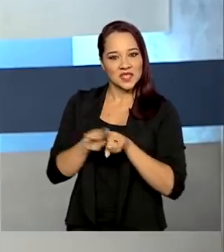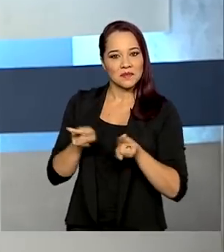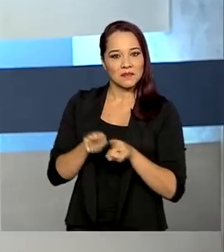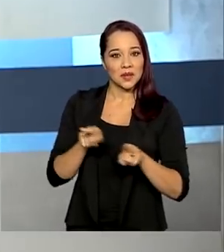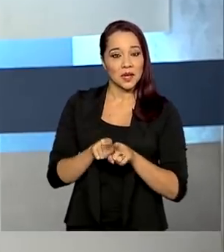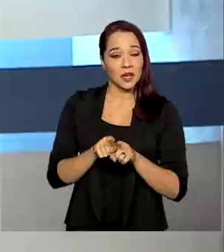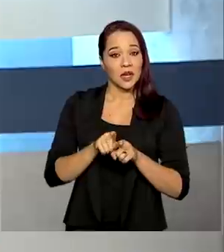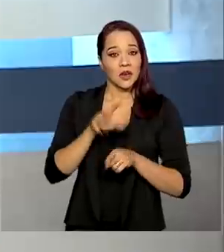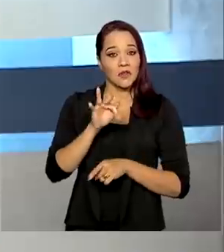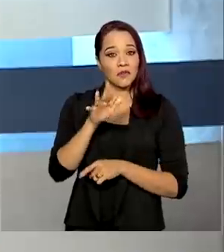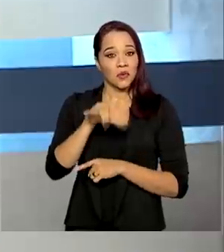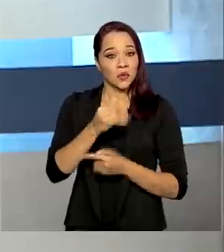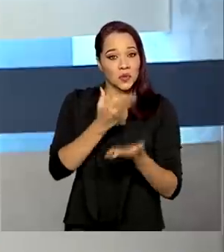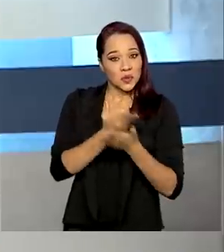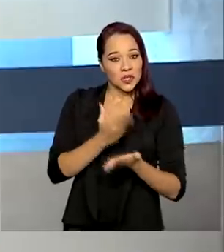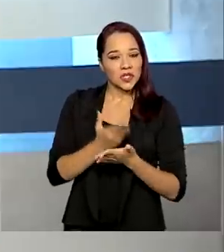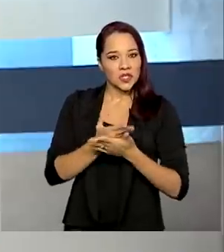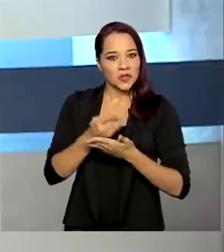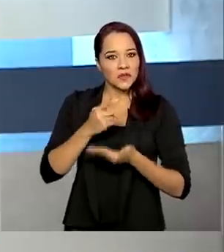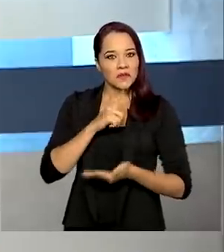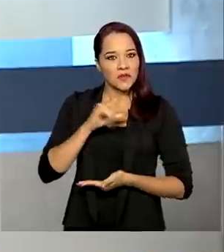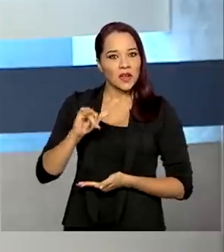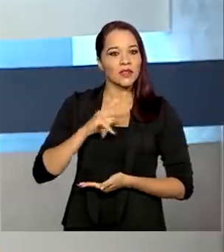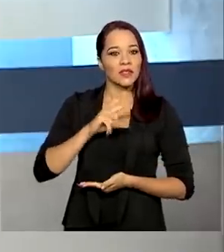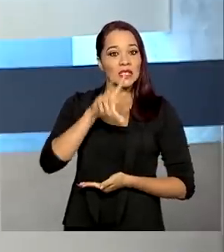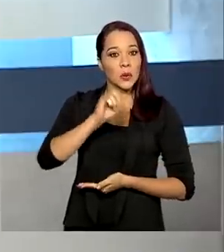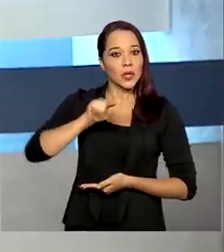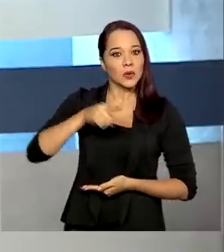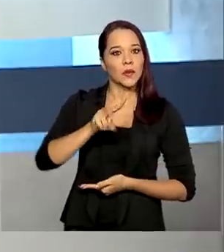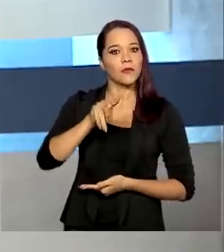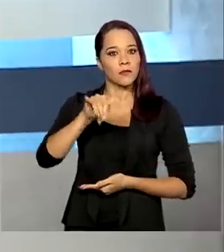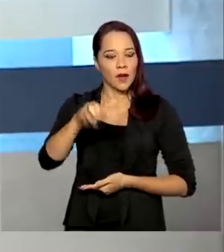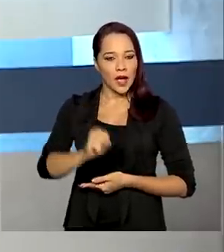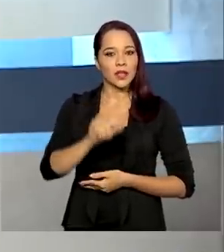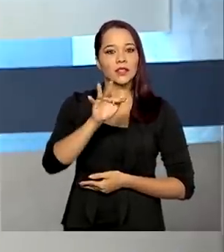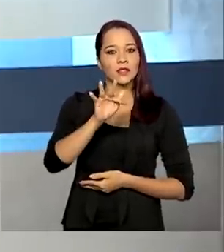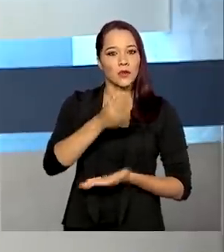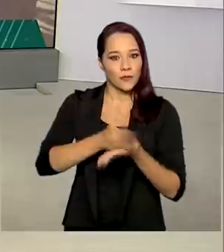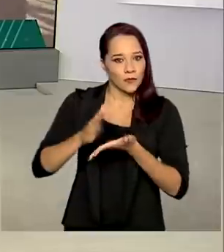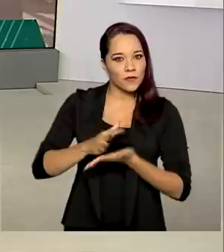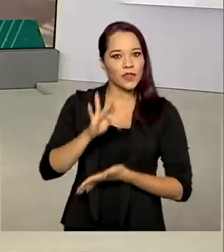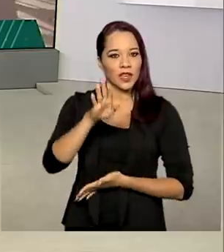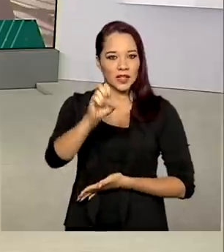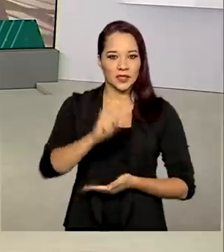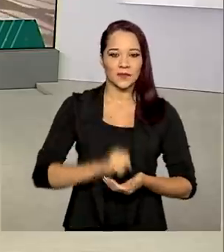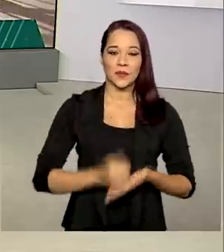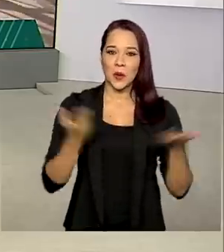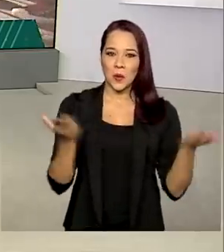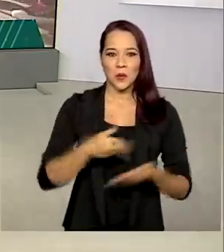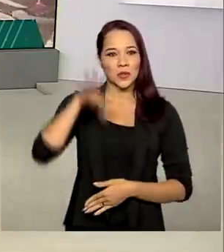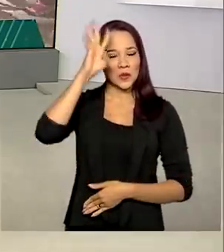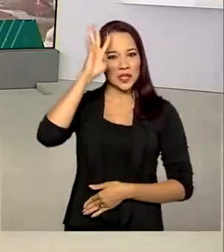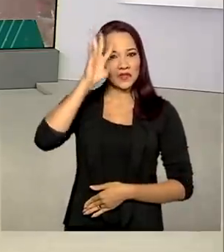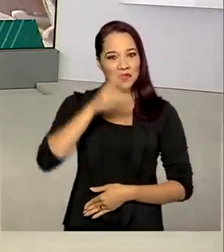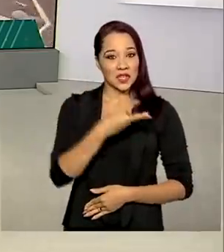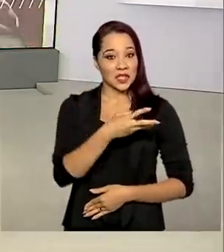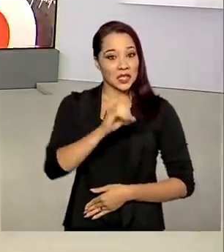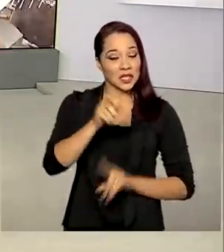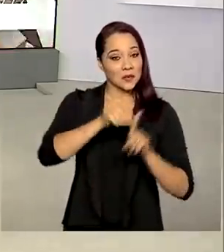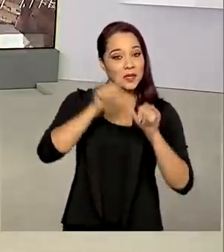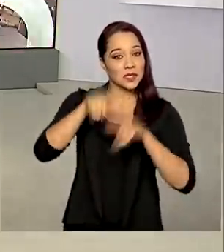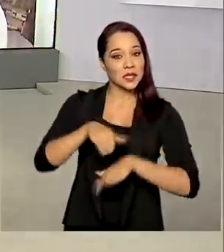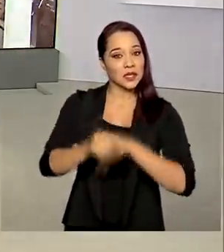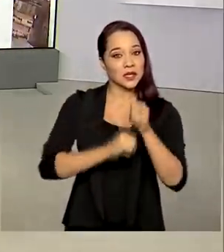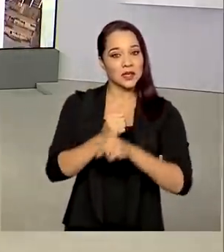Fundo Estudantil vai oferecer 50 mil vagas remanescentes do Fies. Hoje é quarta-feira, 30 de